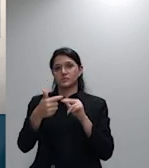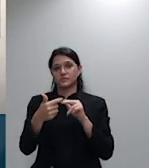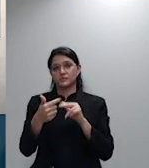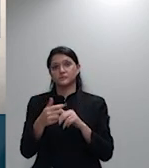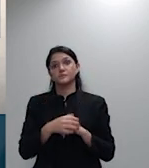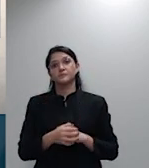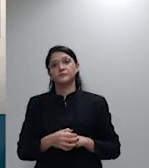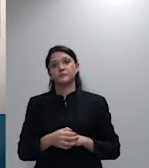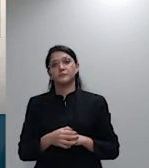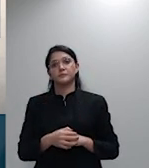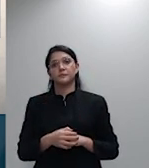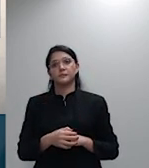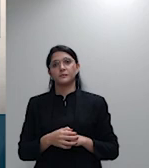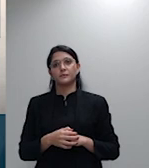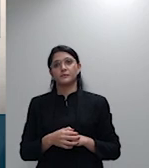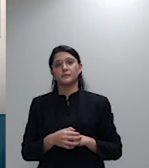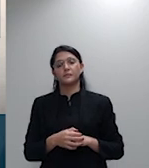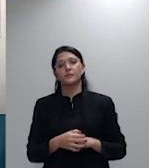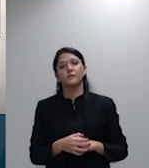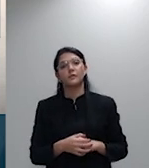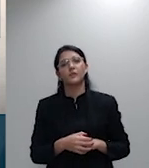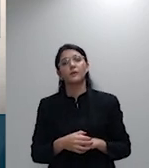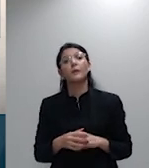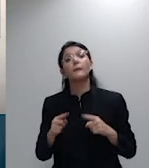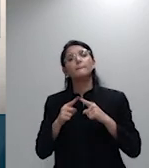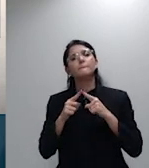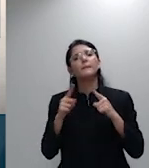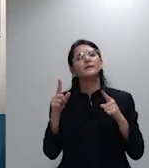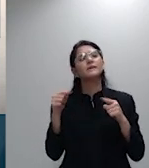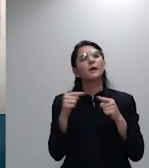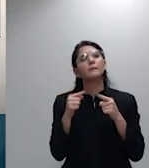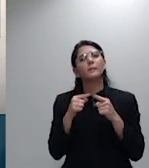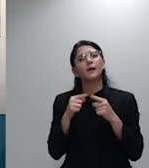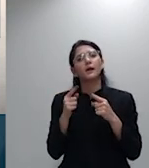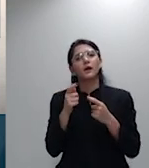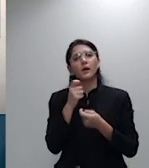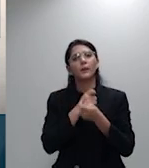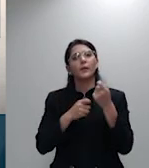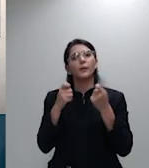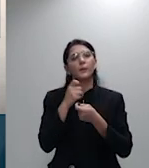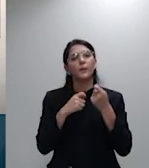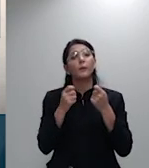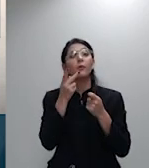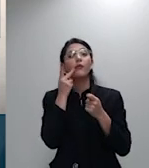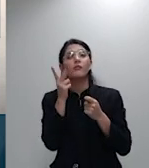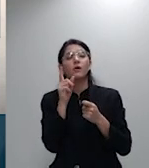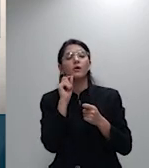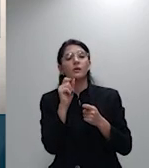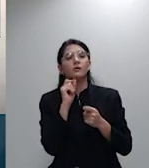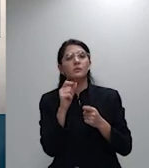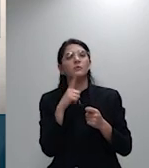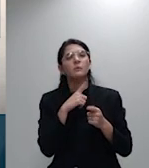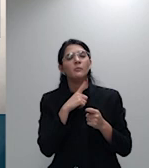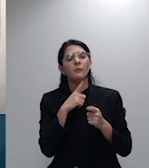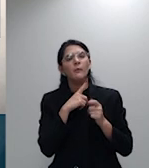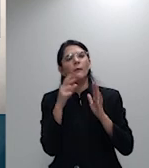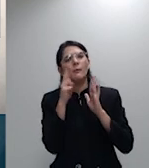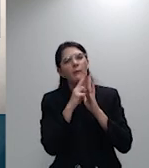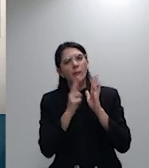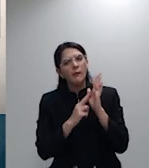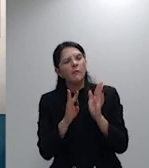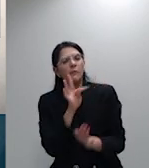econômico afirmou que a nota técnica de registro de produto NTRP seria